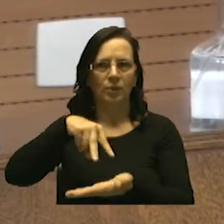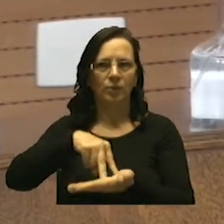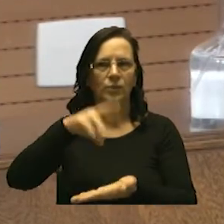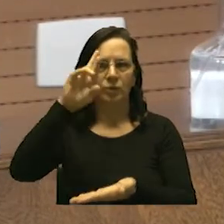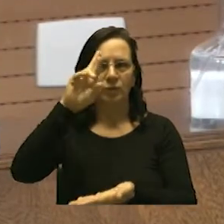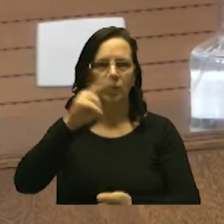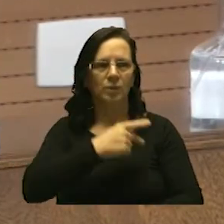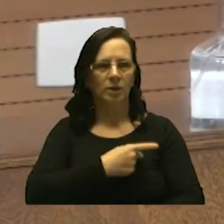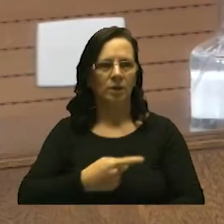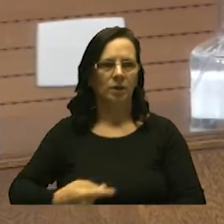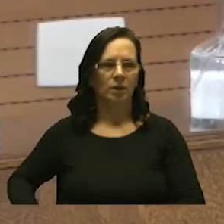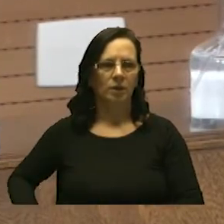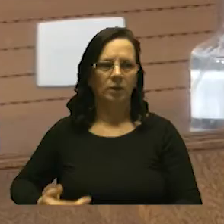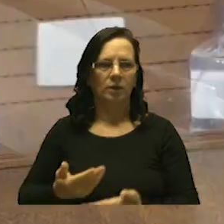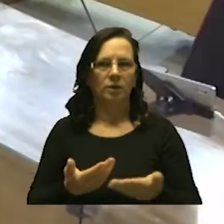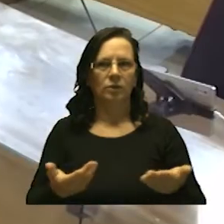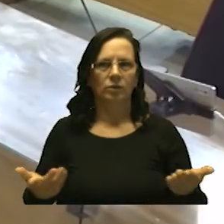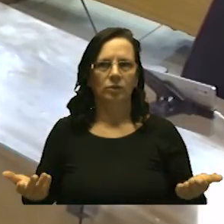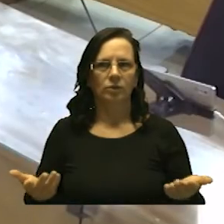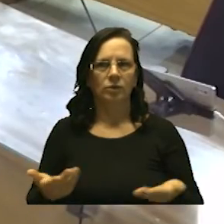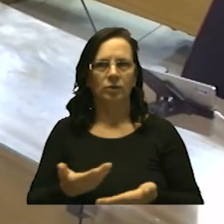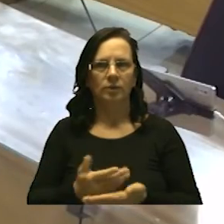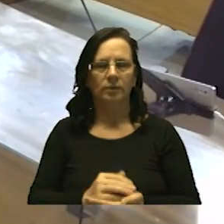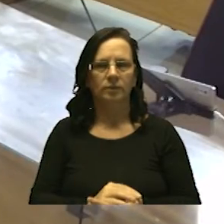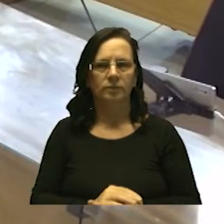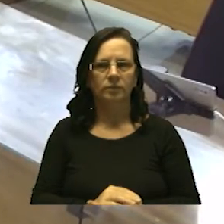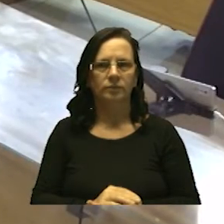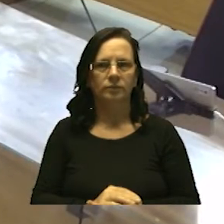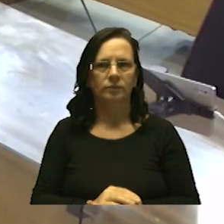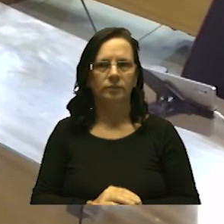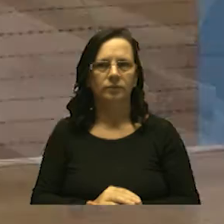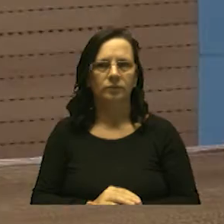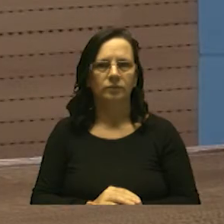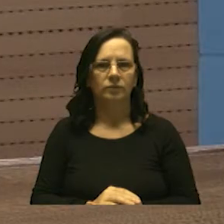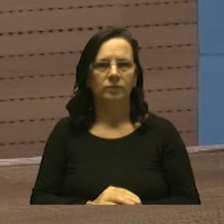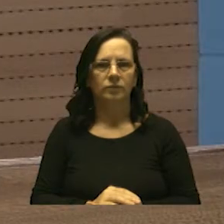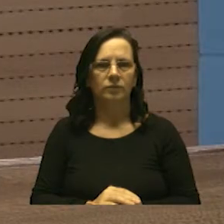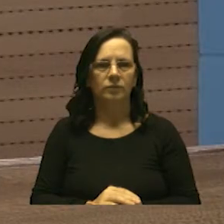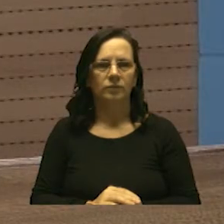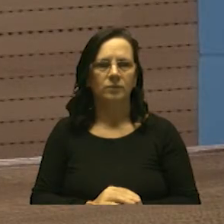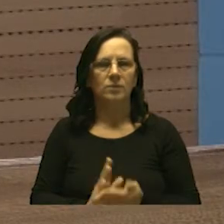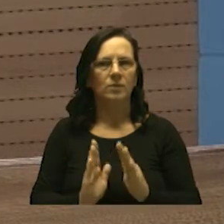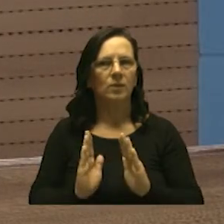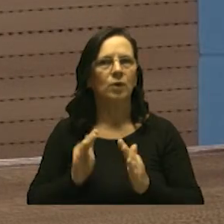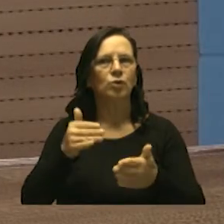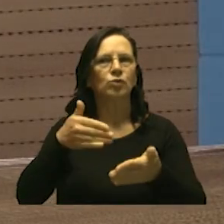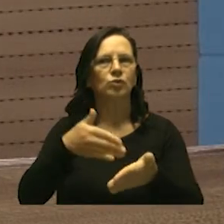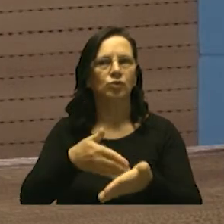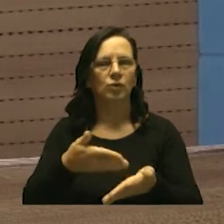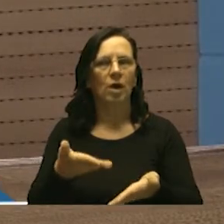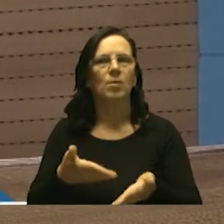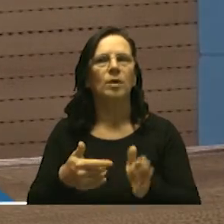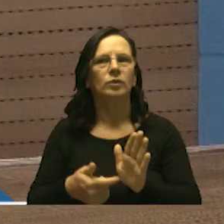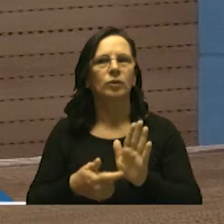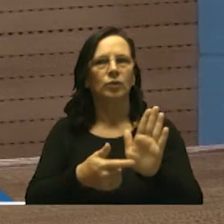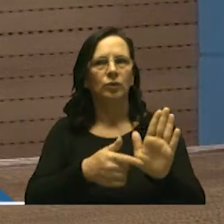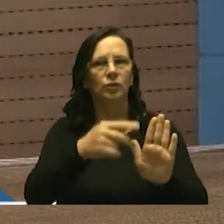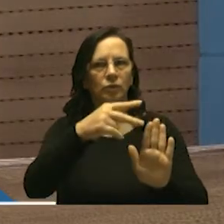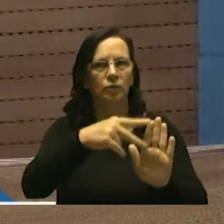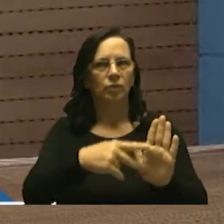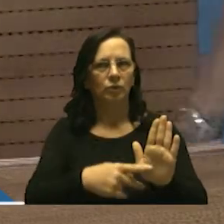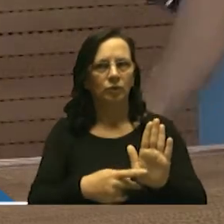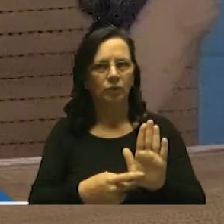presidente nobres vereadores senhores e senhoras desde o momento que foi apresentado esse